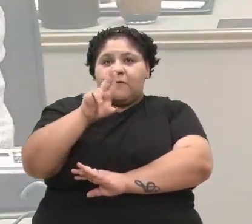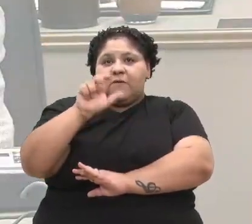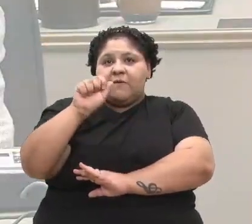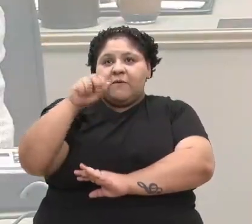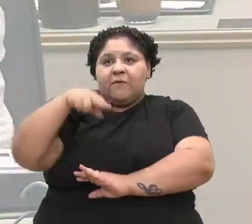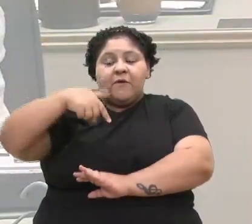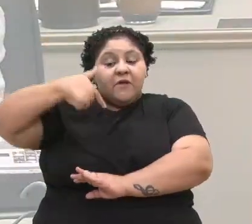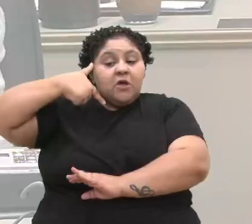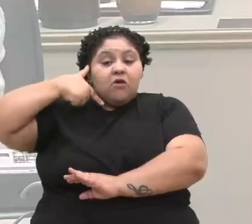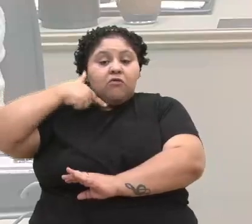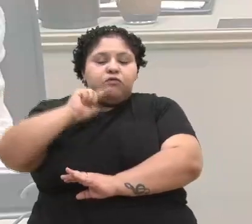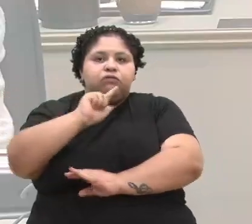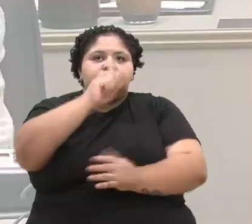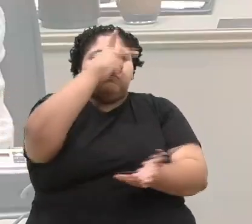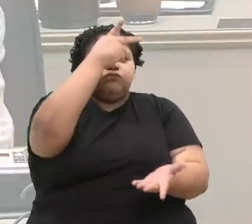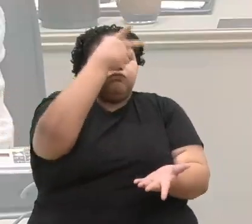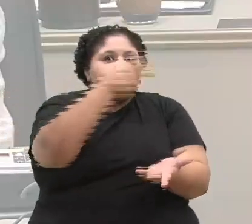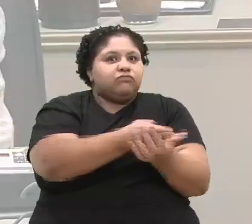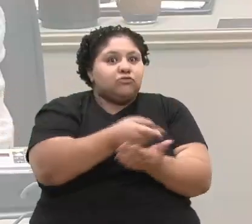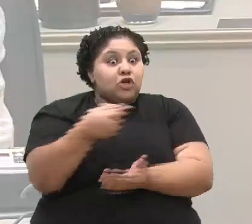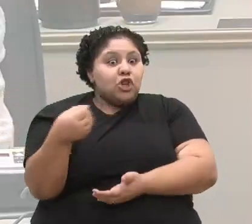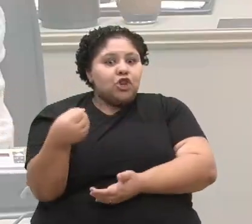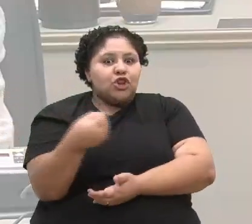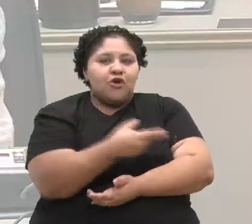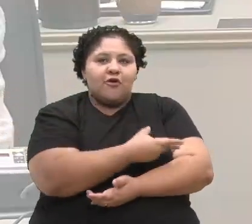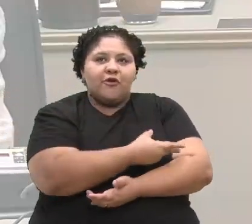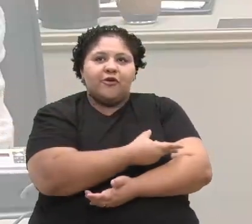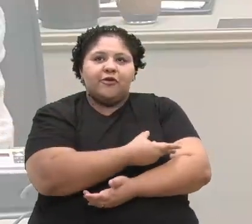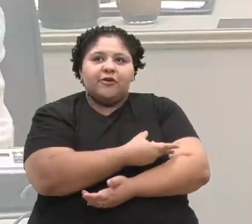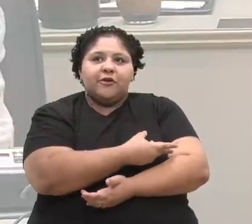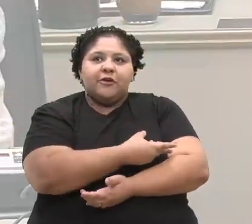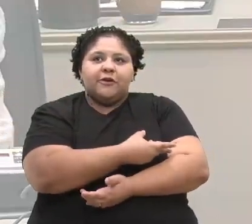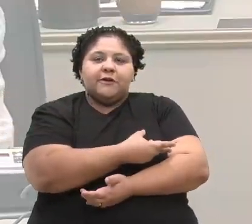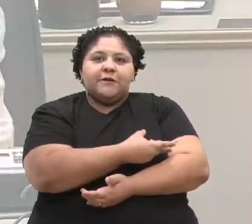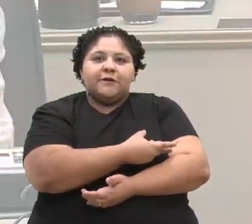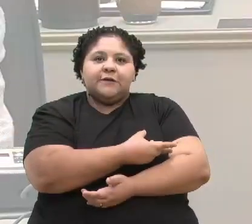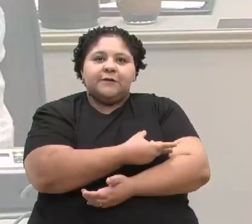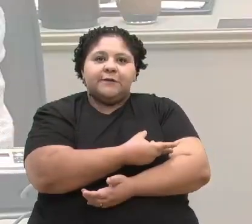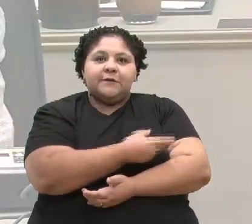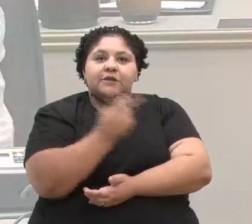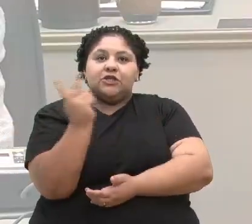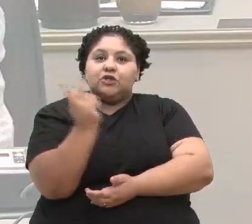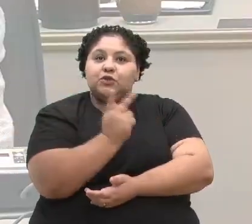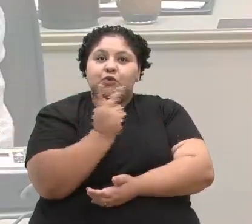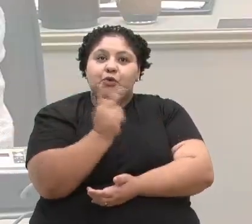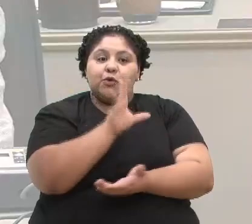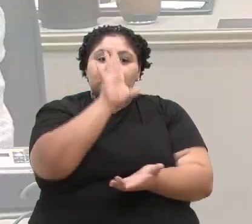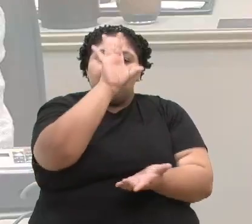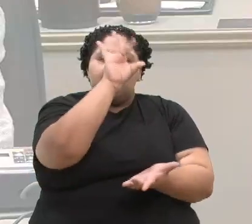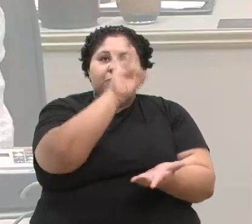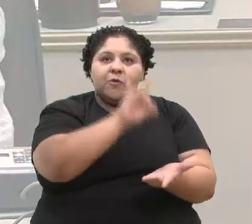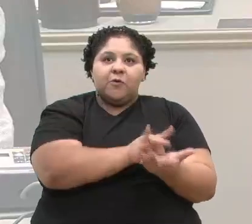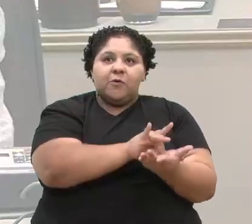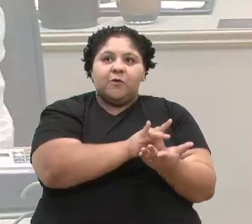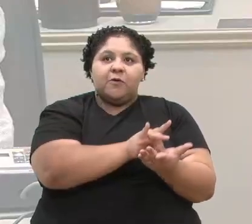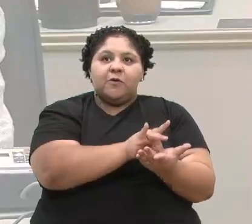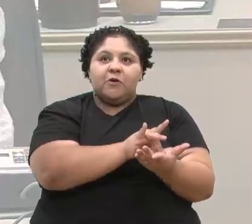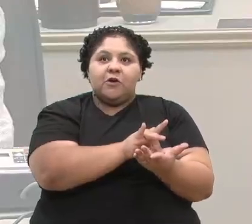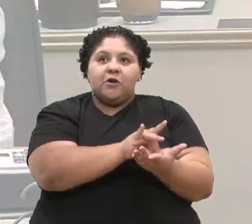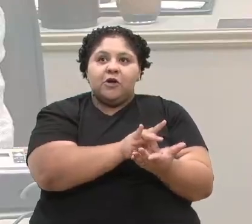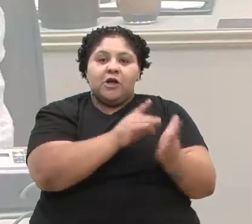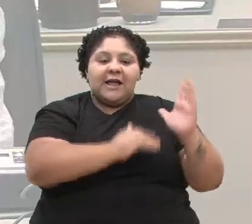conquista do título inédito de campeão de dupla oficial categoria Força A